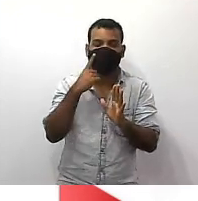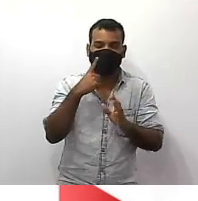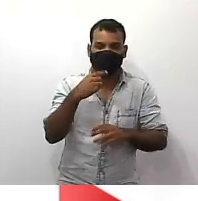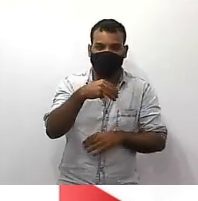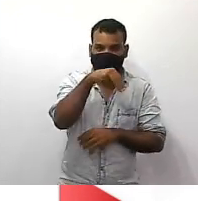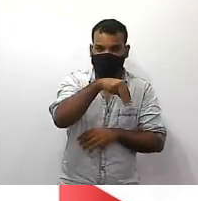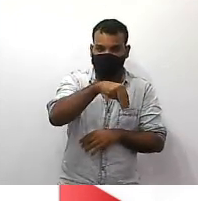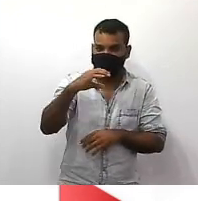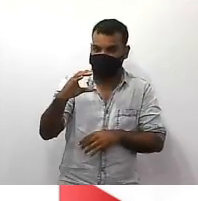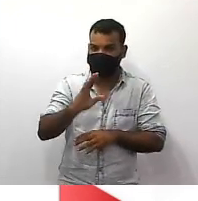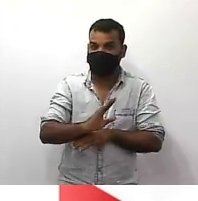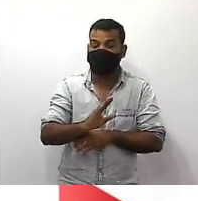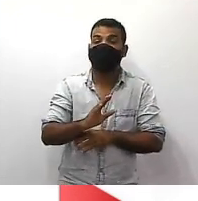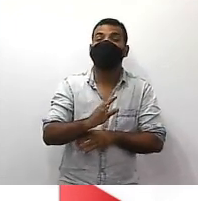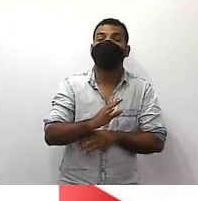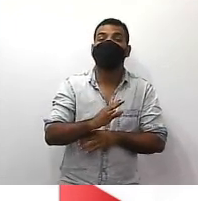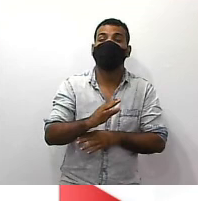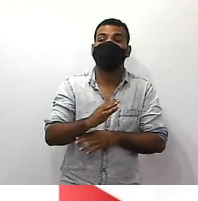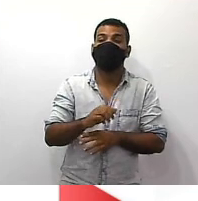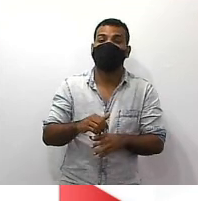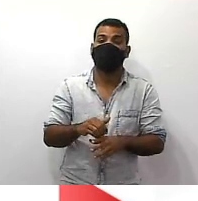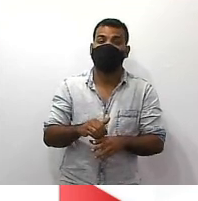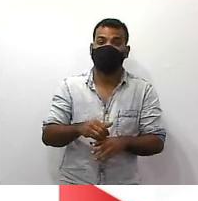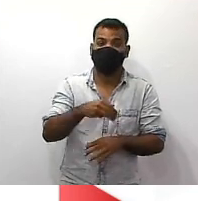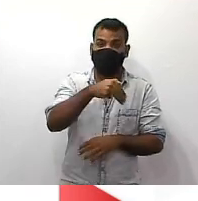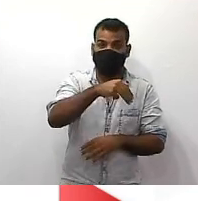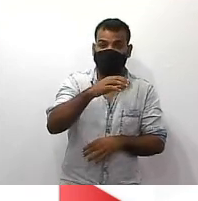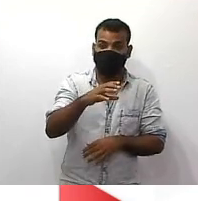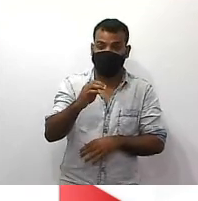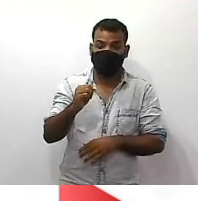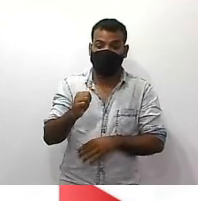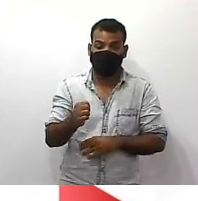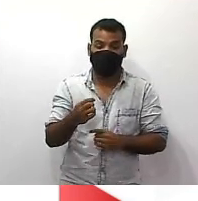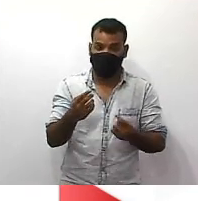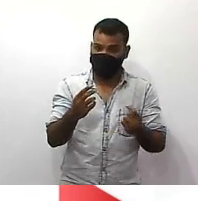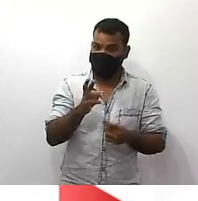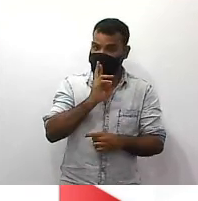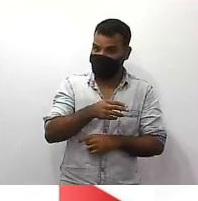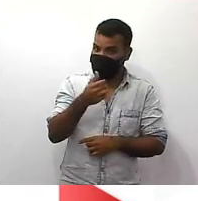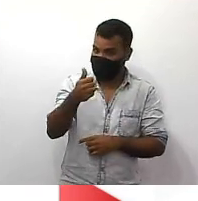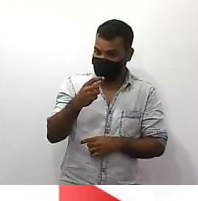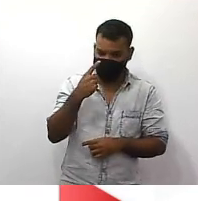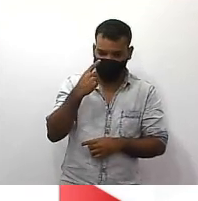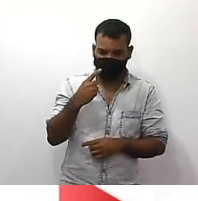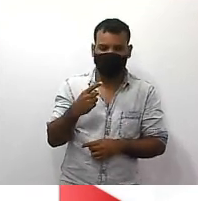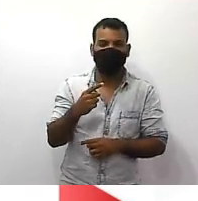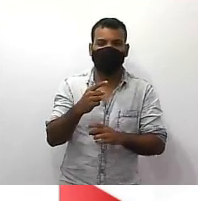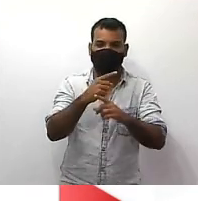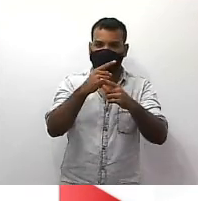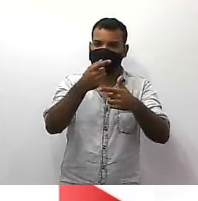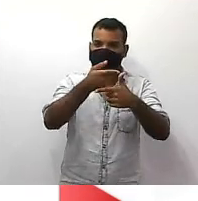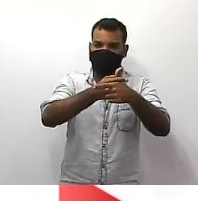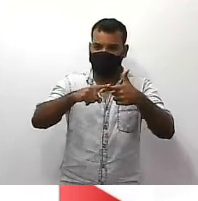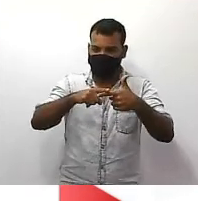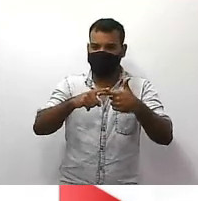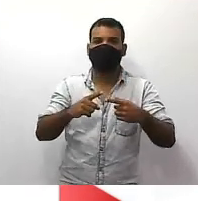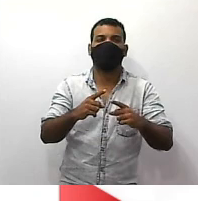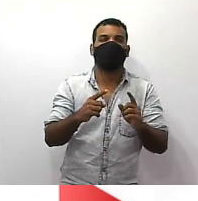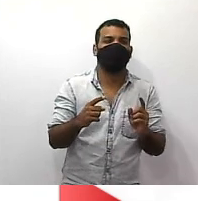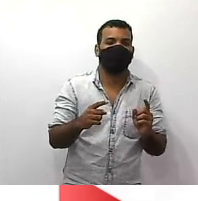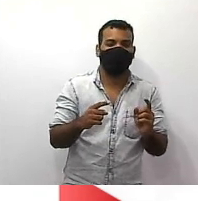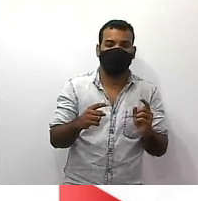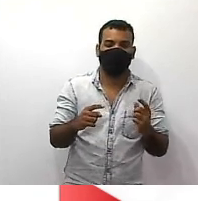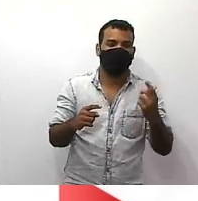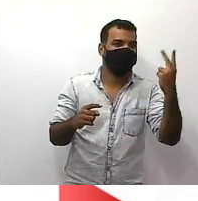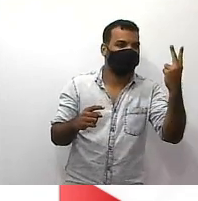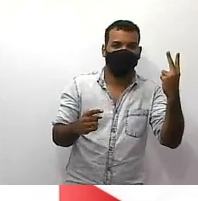MMC e isso que ele tem é igual a 15 então vamos tirar o MMC o MMC entre 2 e 3 é o produto